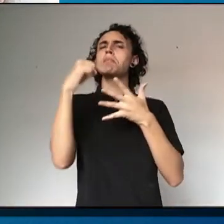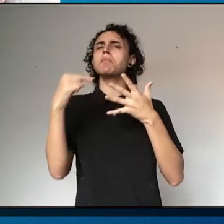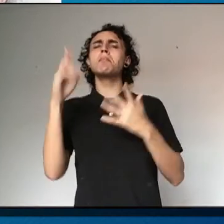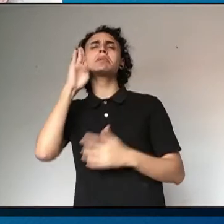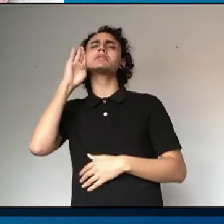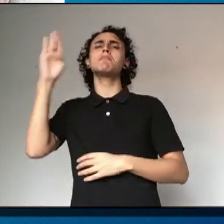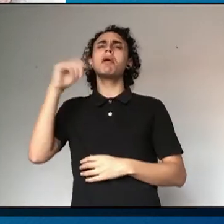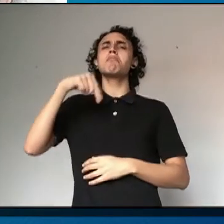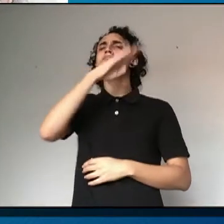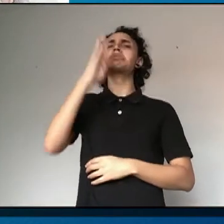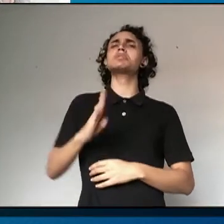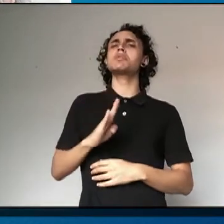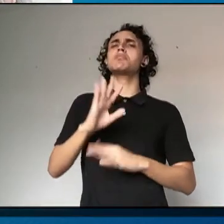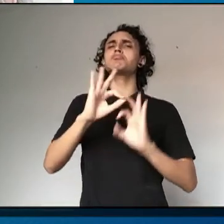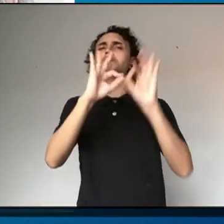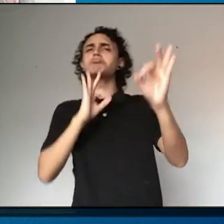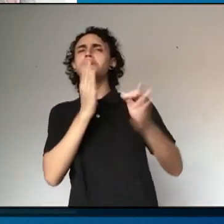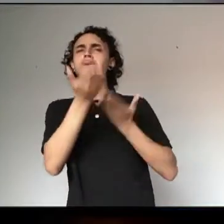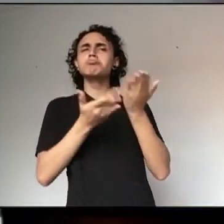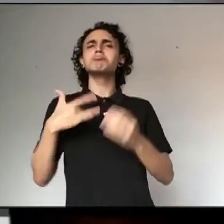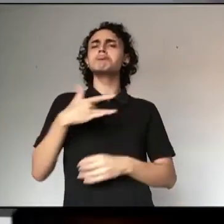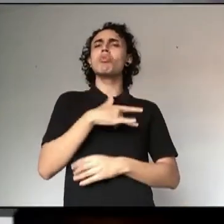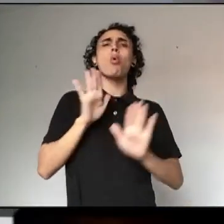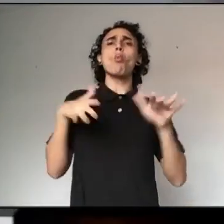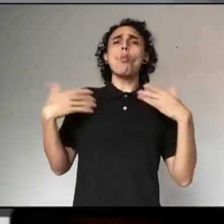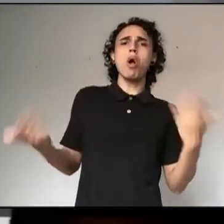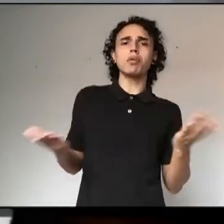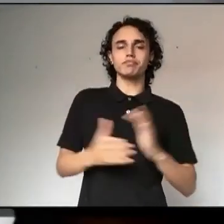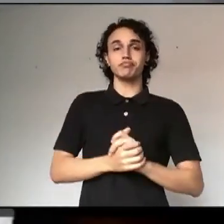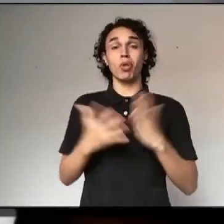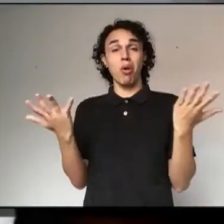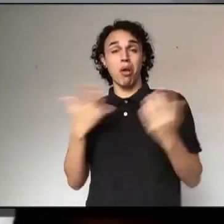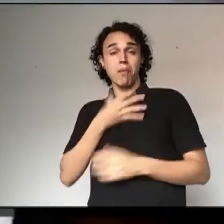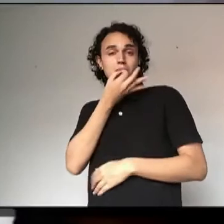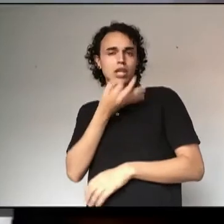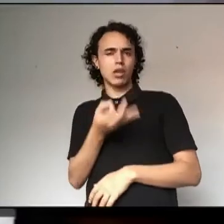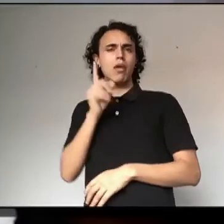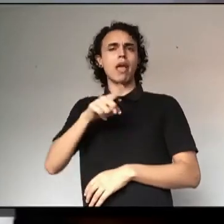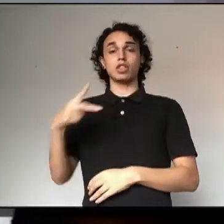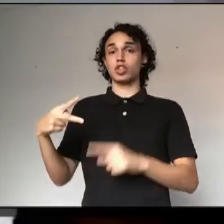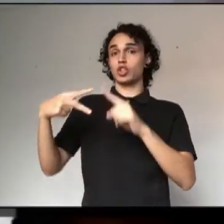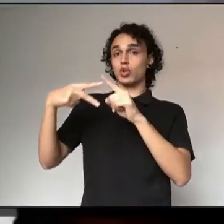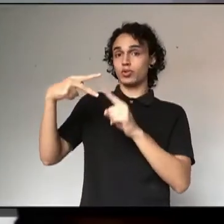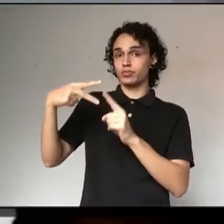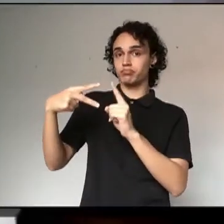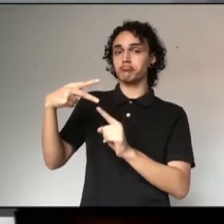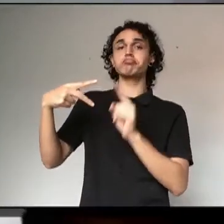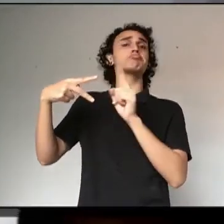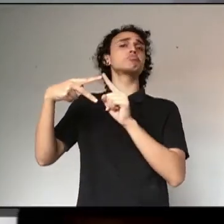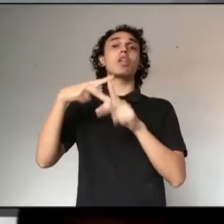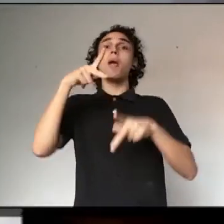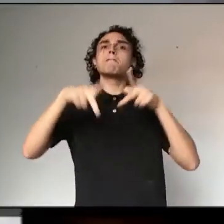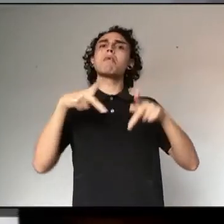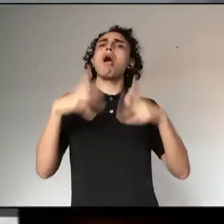telemedicina no Brasil? Os principais desafios que eu vejo hoje com relação à telemedicina são dois. Um, é a